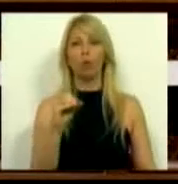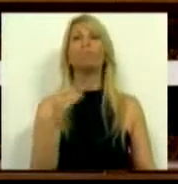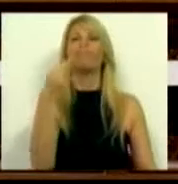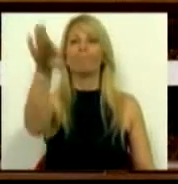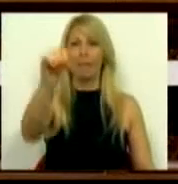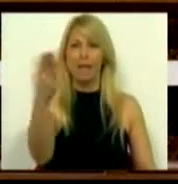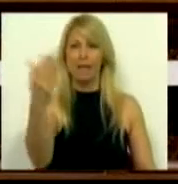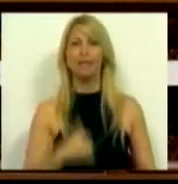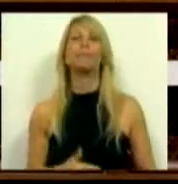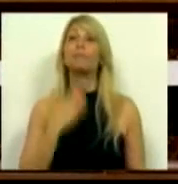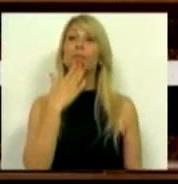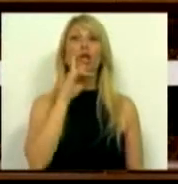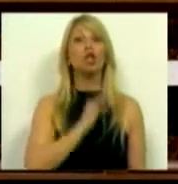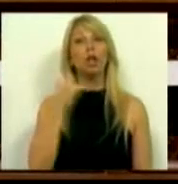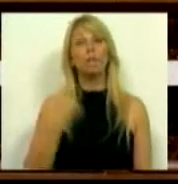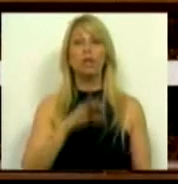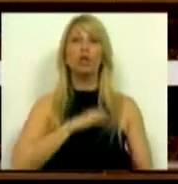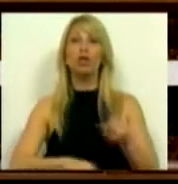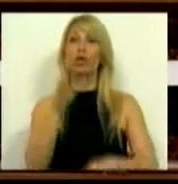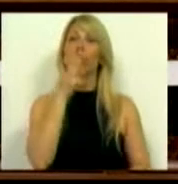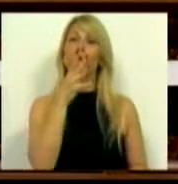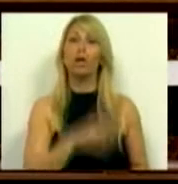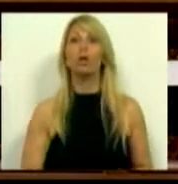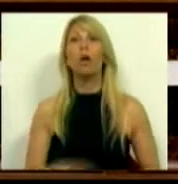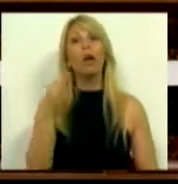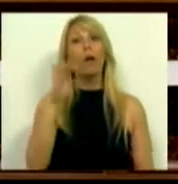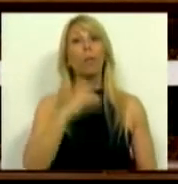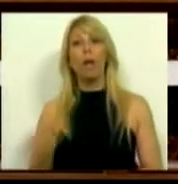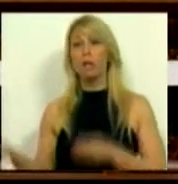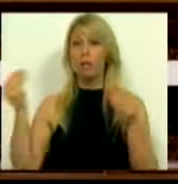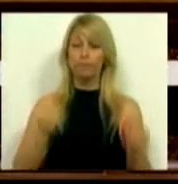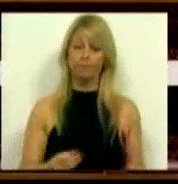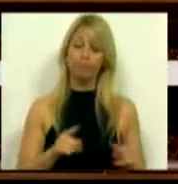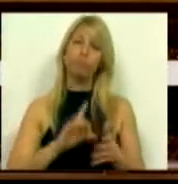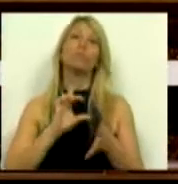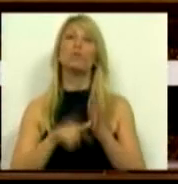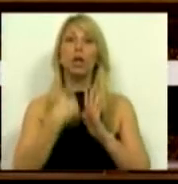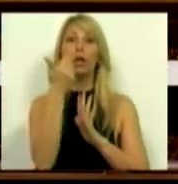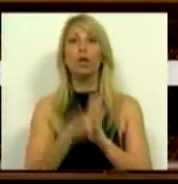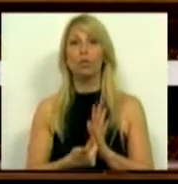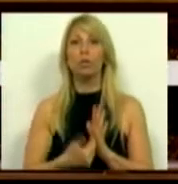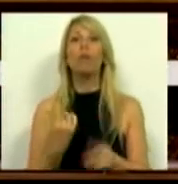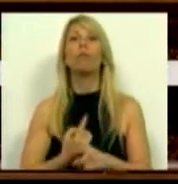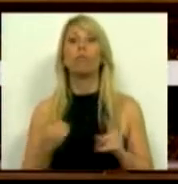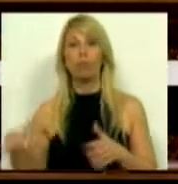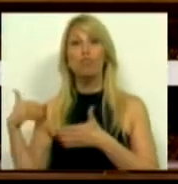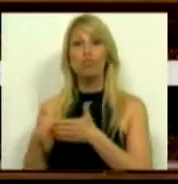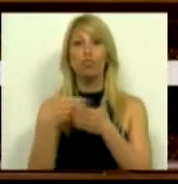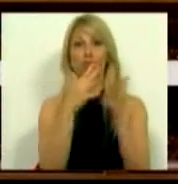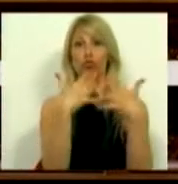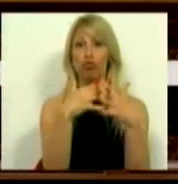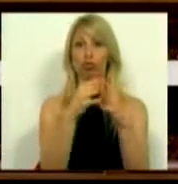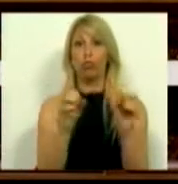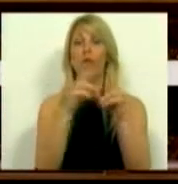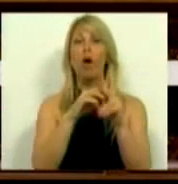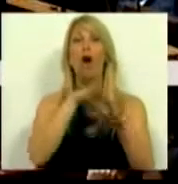Obrigado, Sra. Presidente, Sra. Presidente, Srs. Deputados. O PS apresenta este projeto de resolução porque o processo de reestruturação